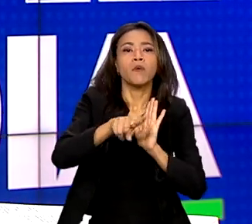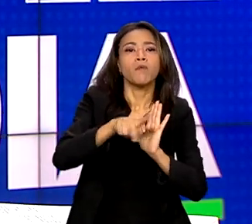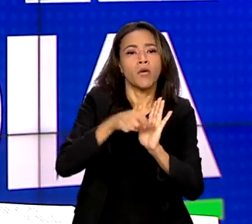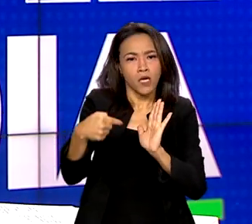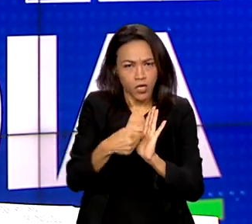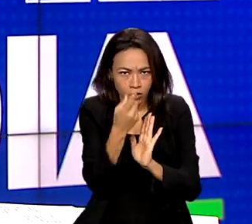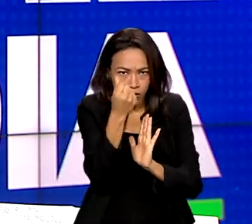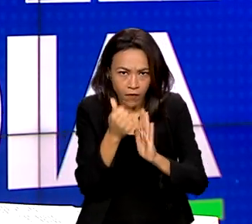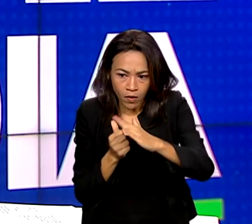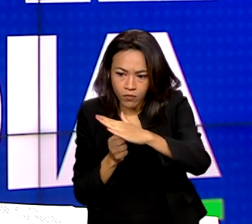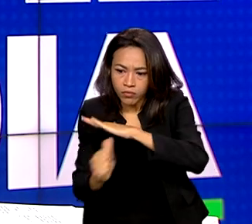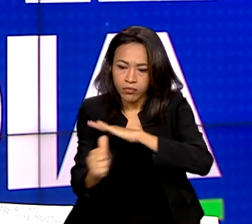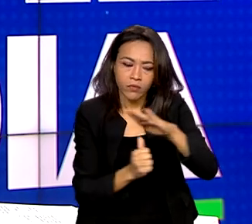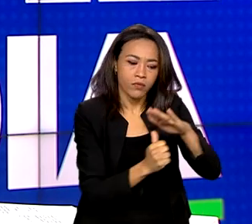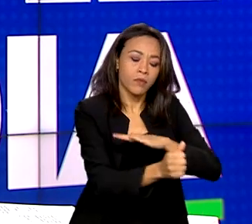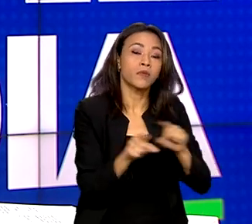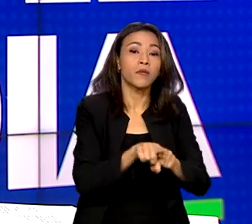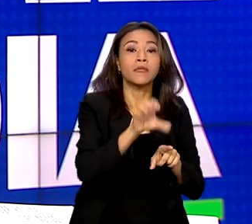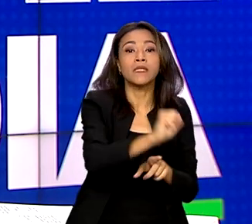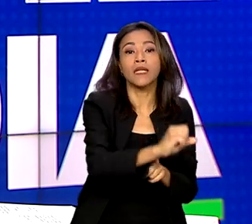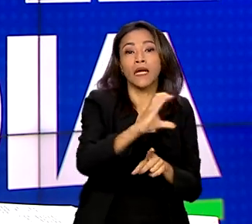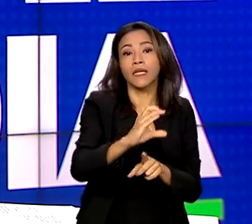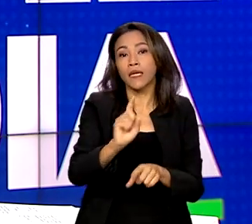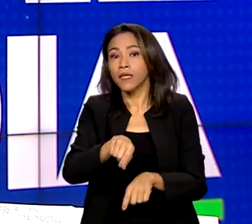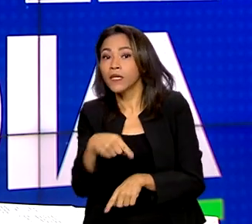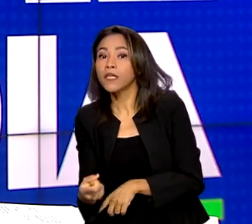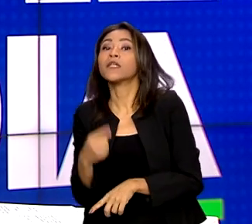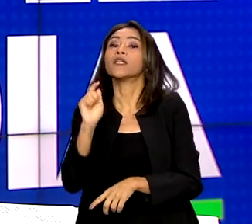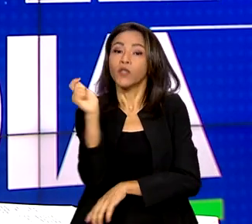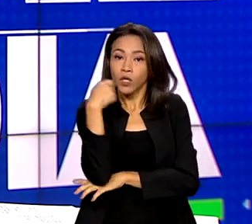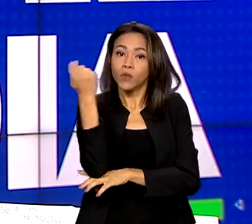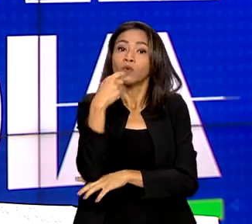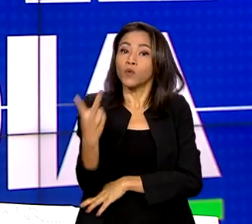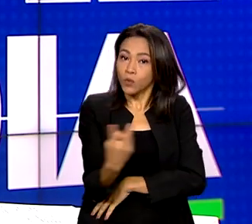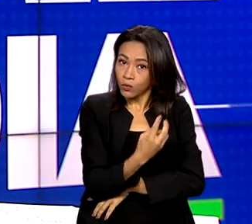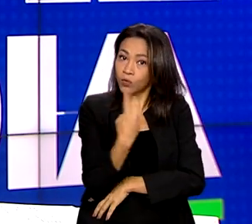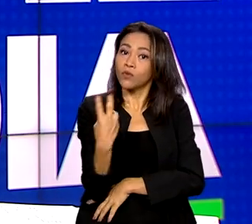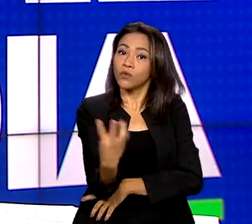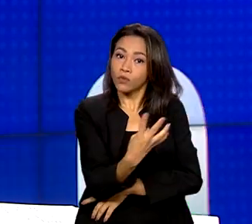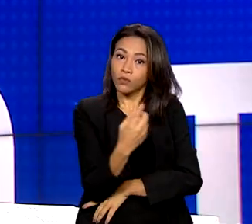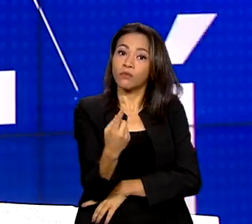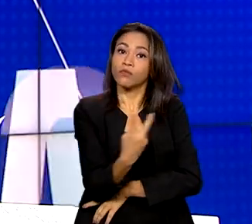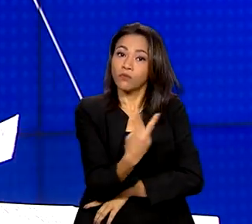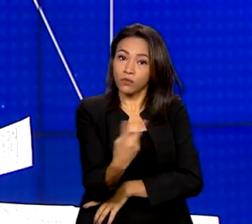recursos para Santa Catarina e Rio Grande do Sul, também afetados pelas fortes chuvas.